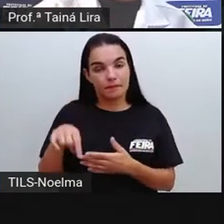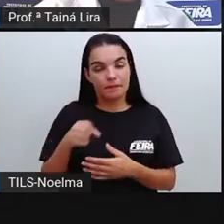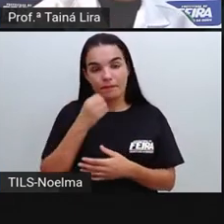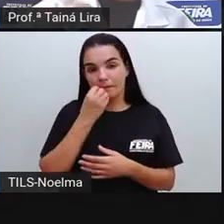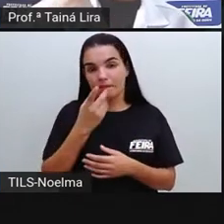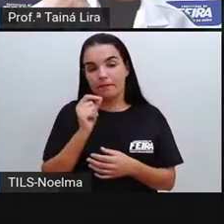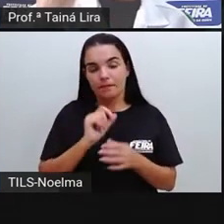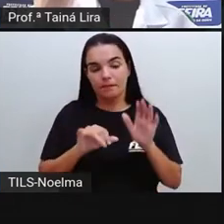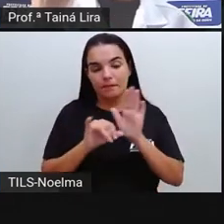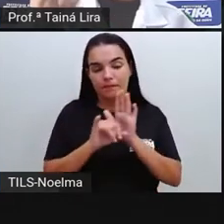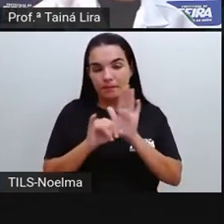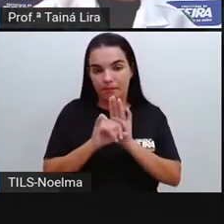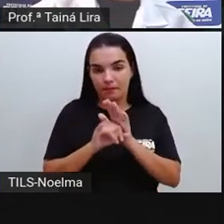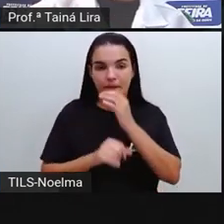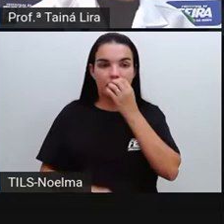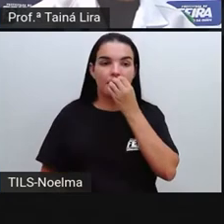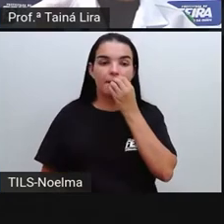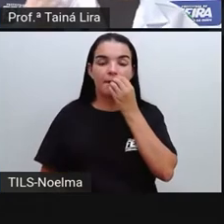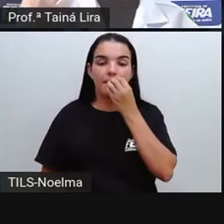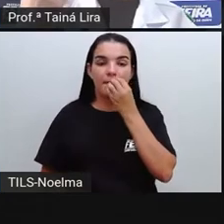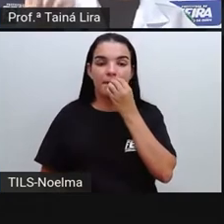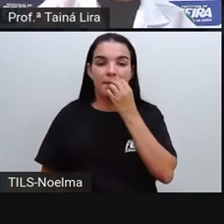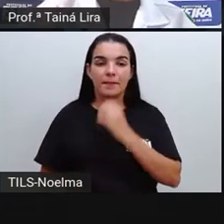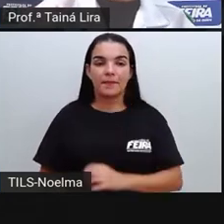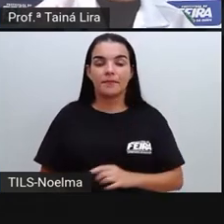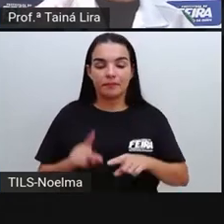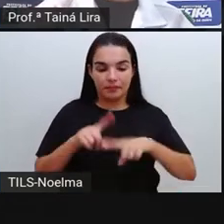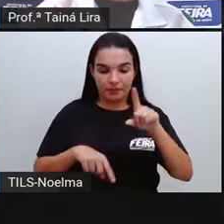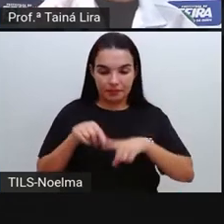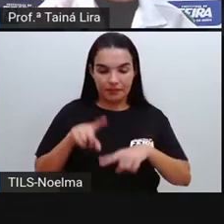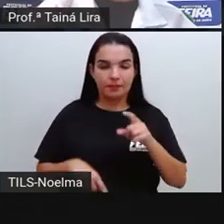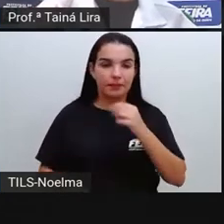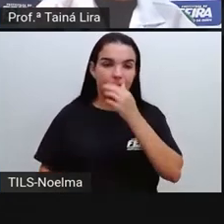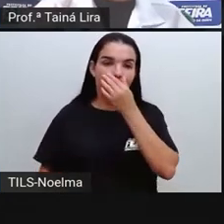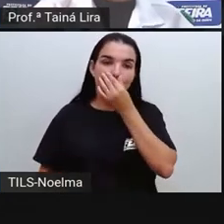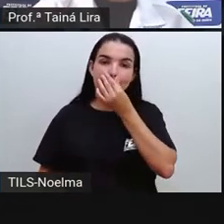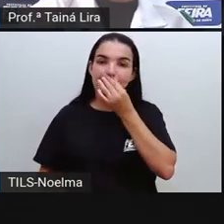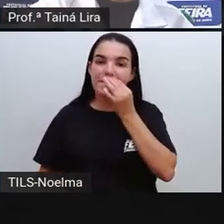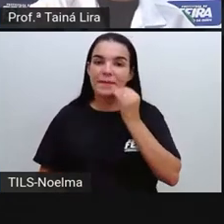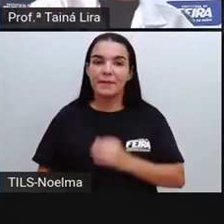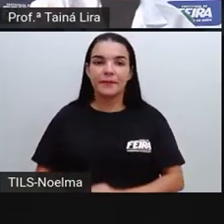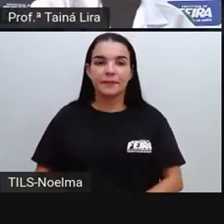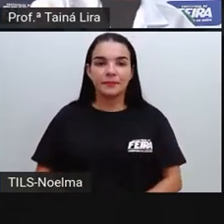são, funciona mesmo como se fosse a identidade do produto, tá?